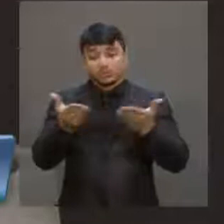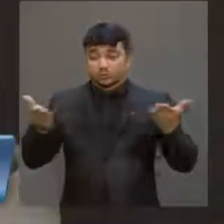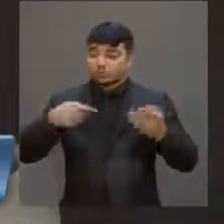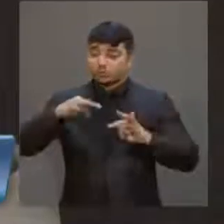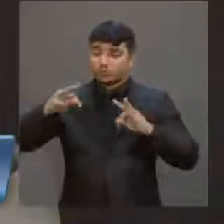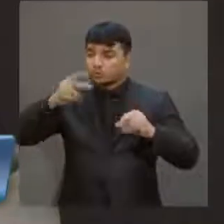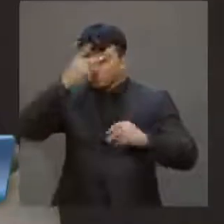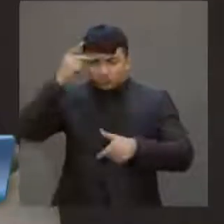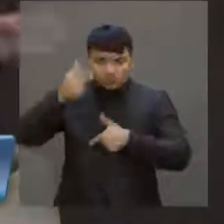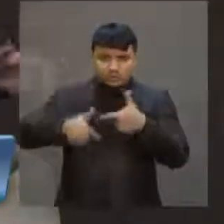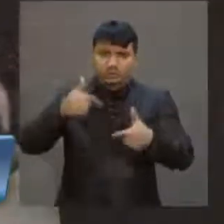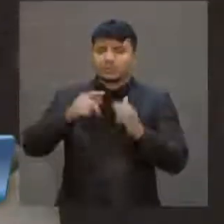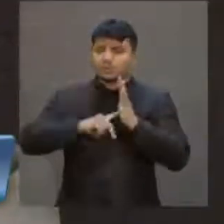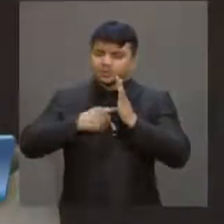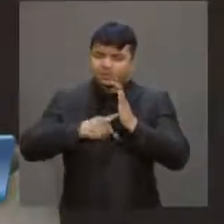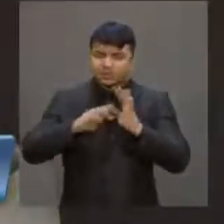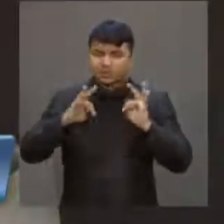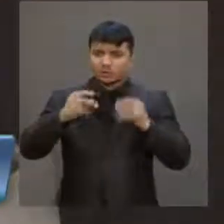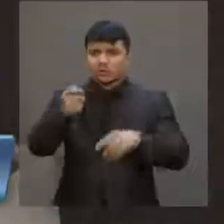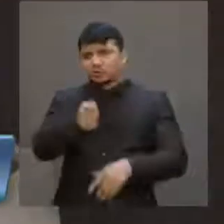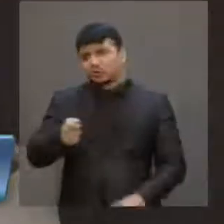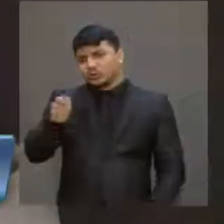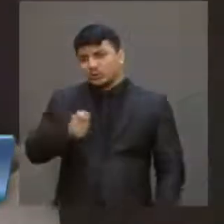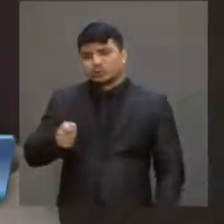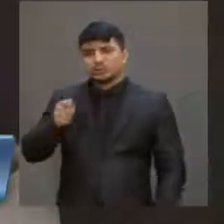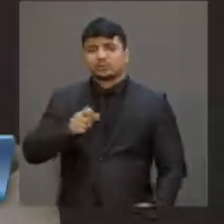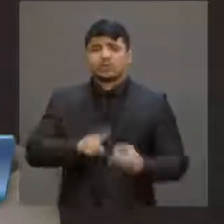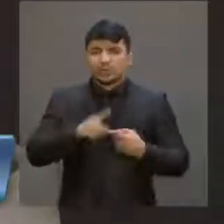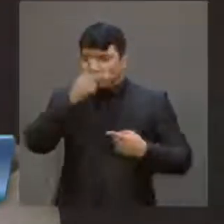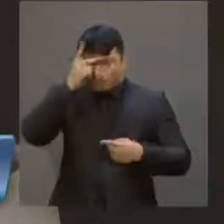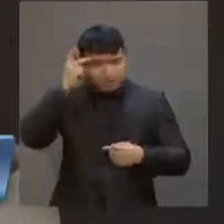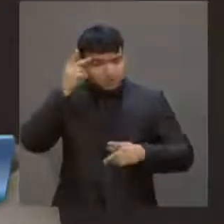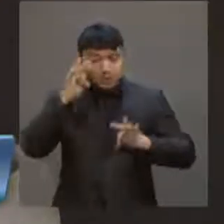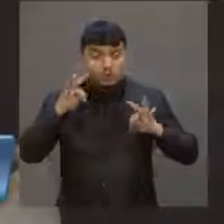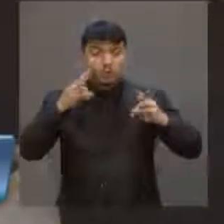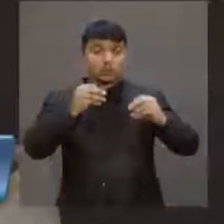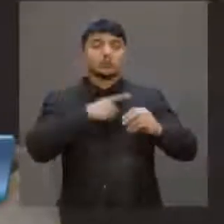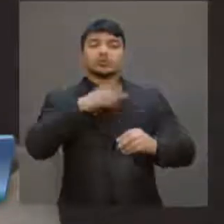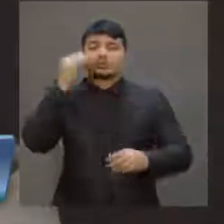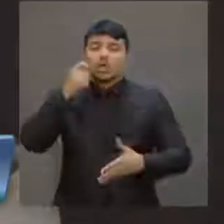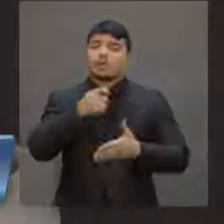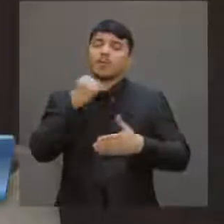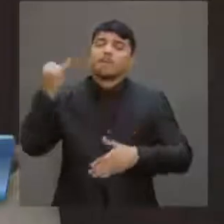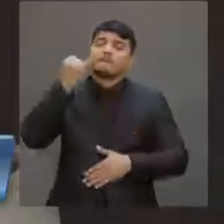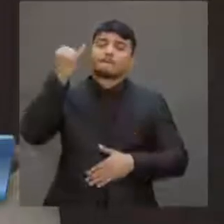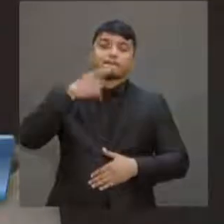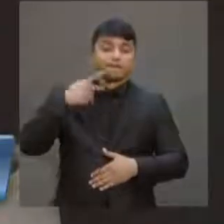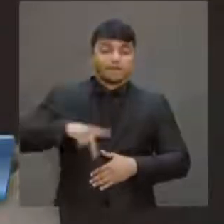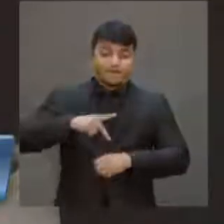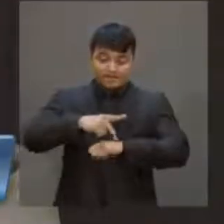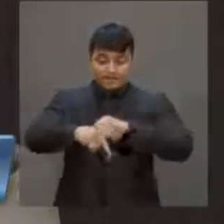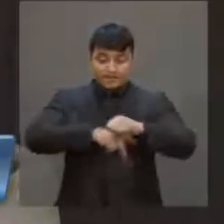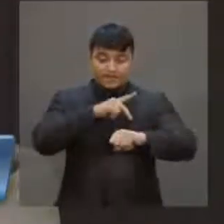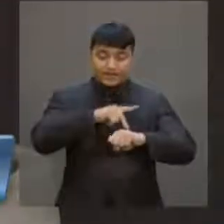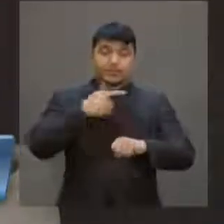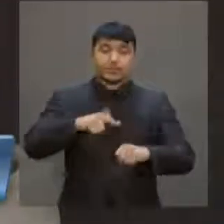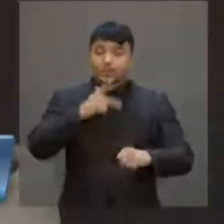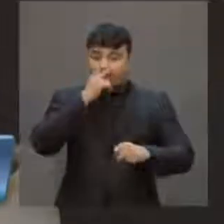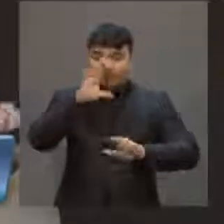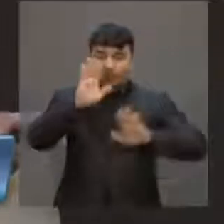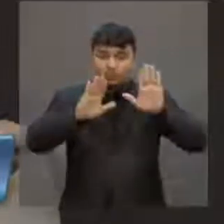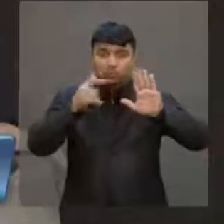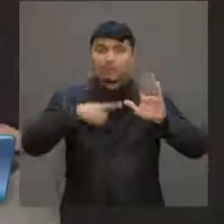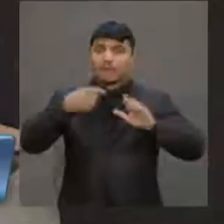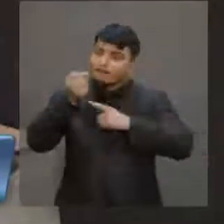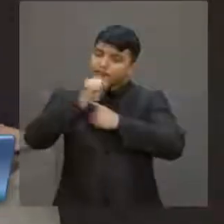trabalhadoras, os sindicatos, as associações, as pessoas que sabem da importância. Não há país democrático e justo que